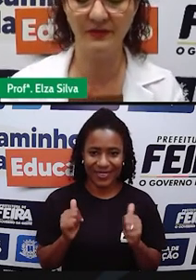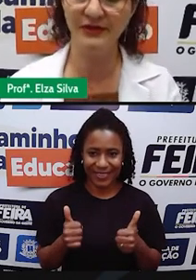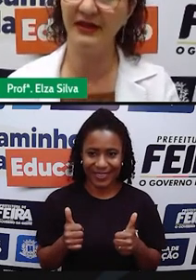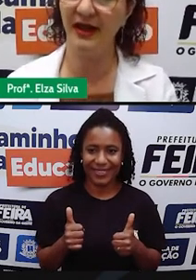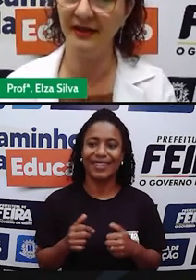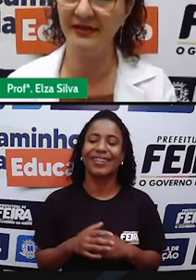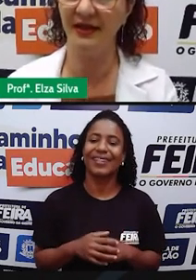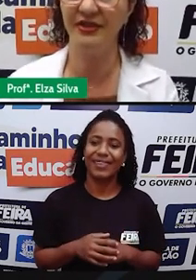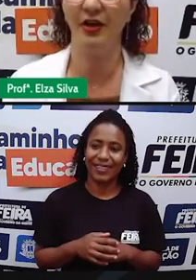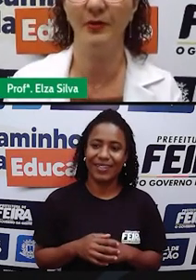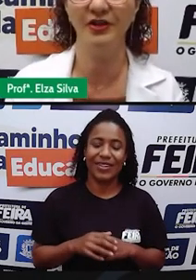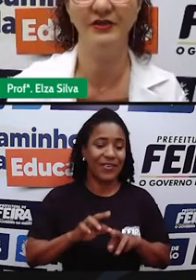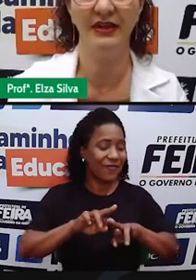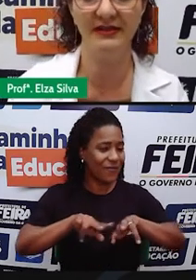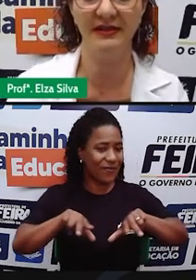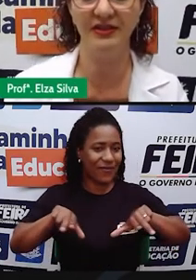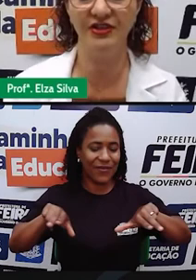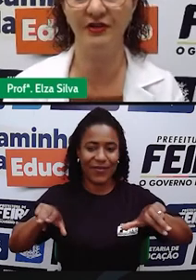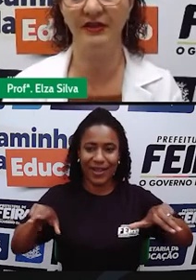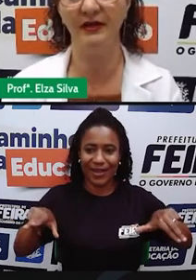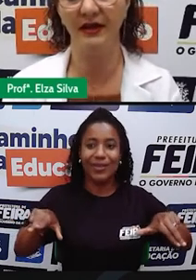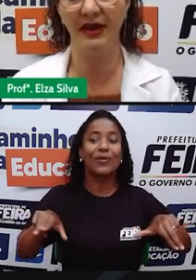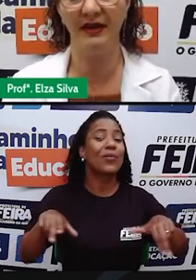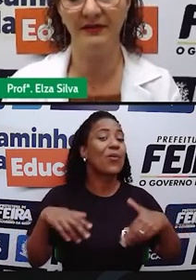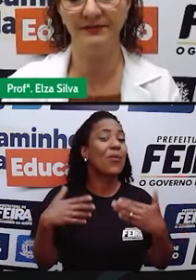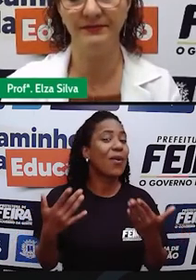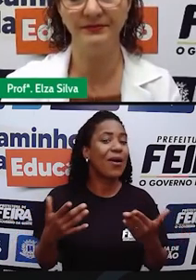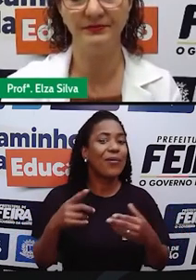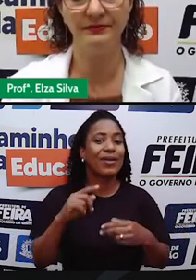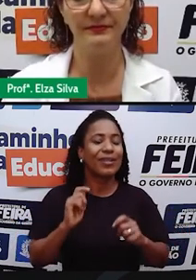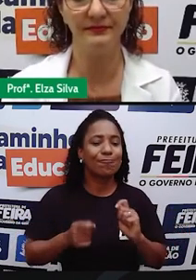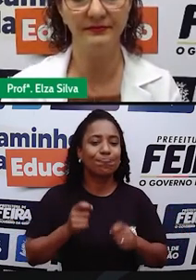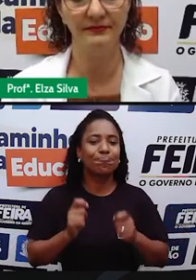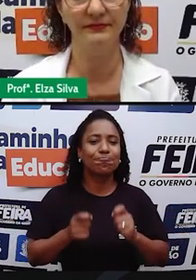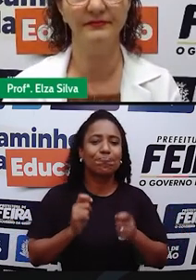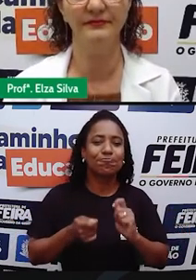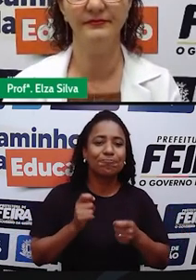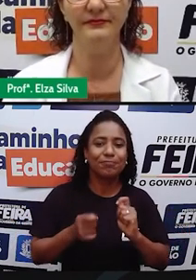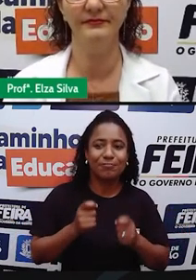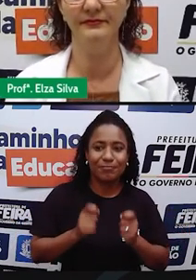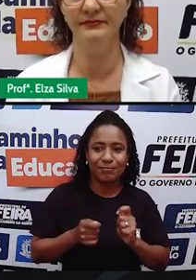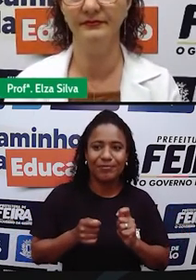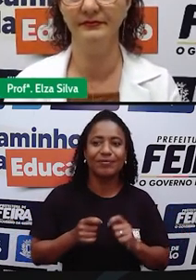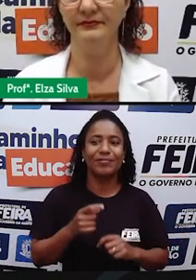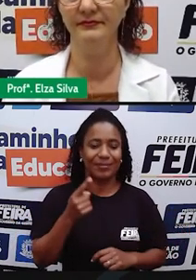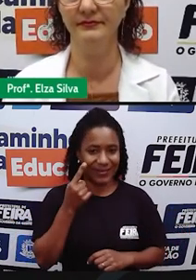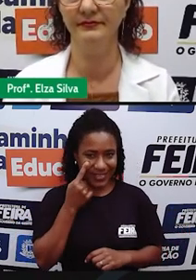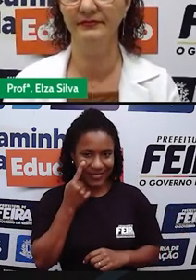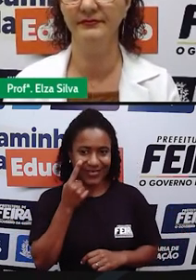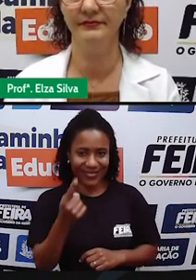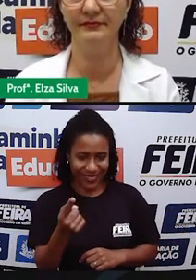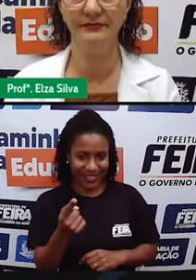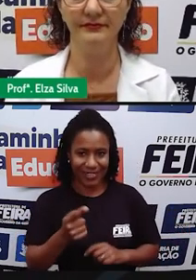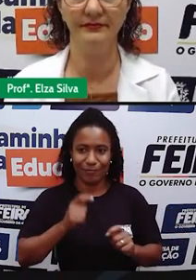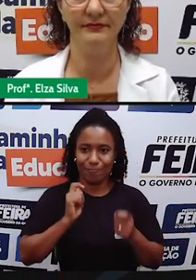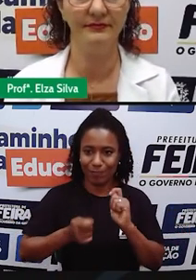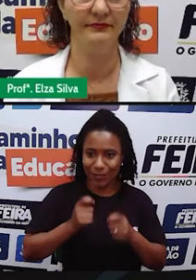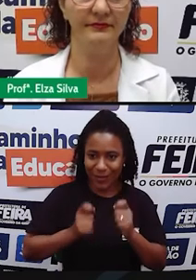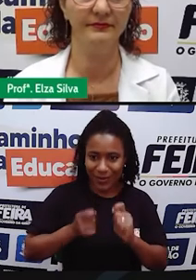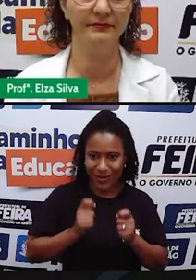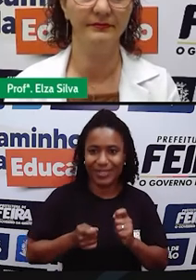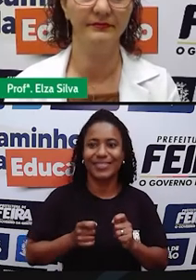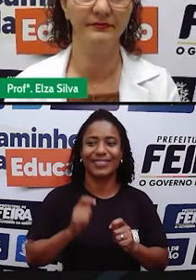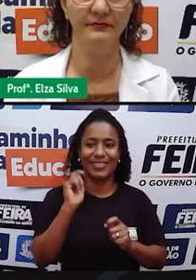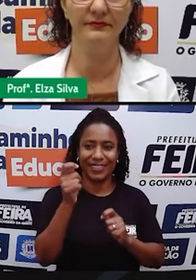instrumentos musicais que ele geralmente utiliza, teacher Andrea? He plays keyboard, drums and